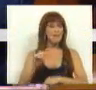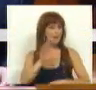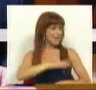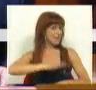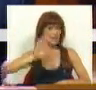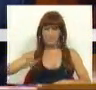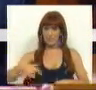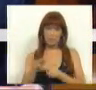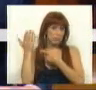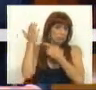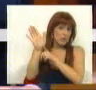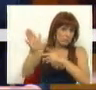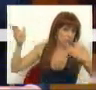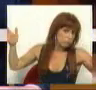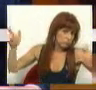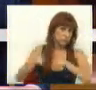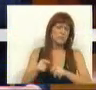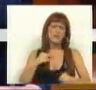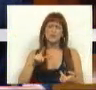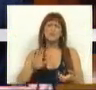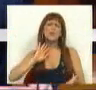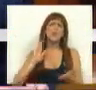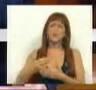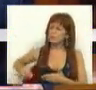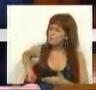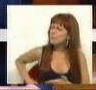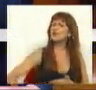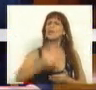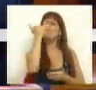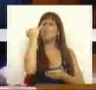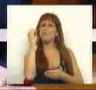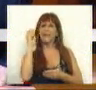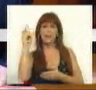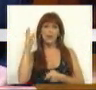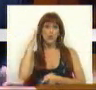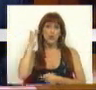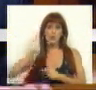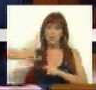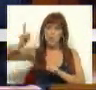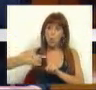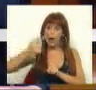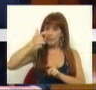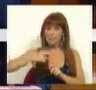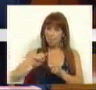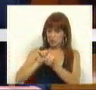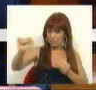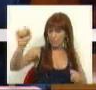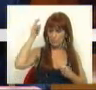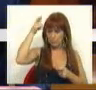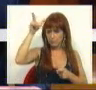da ciência, por exemplo, nas últimas duas décadas, o número anual de diplomatos